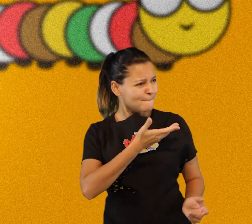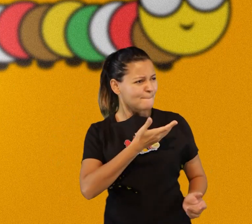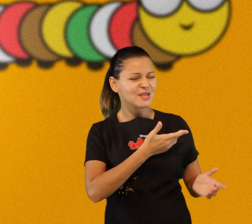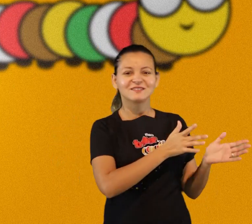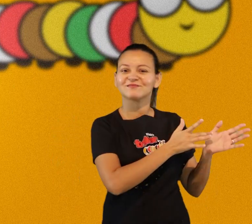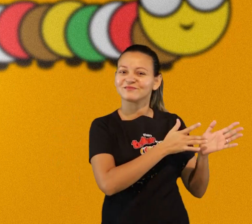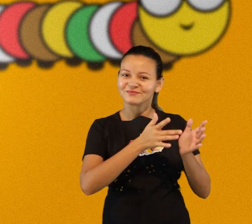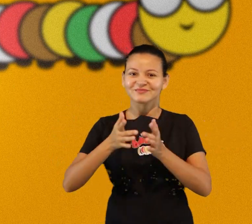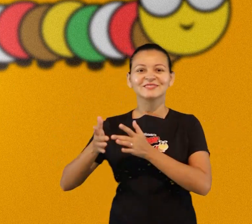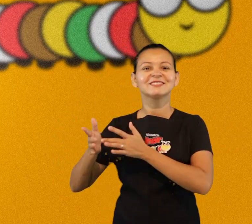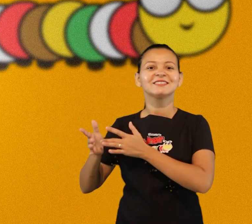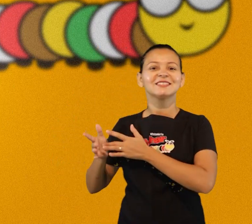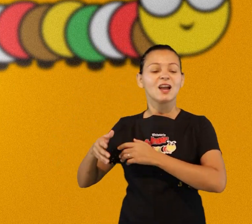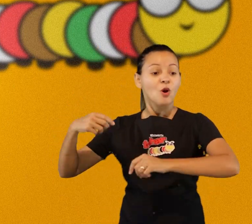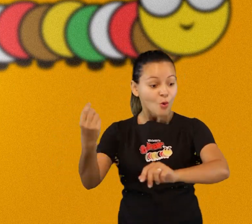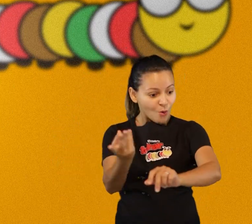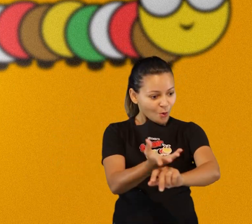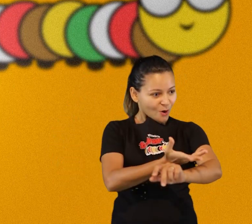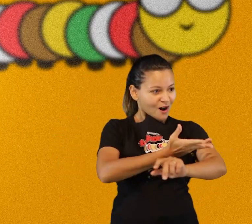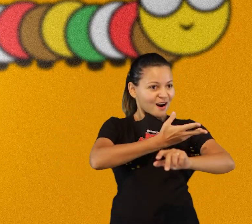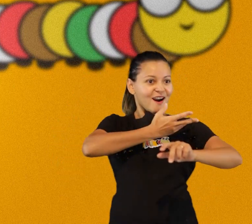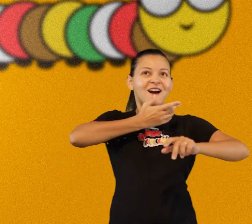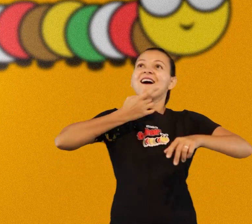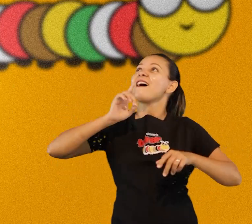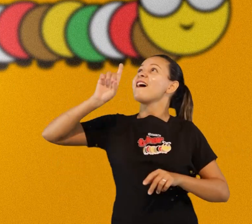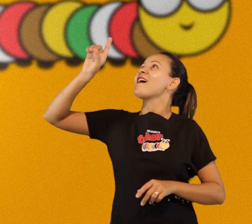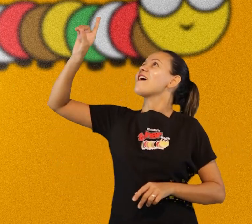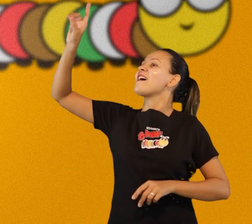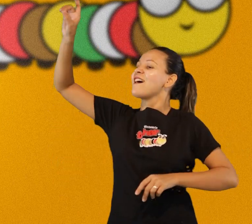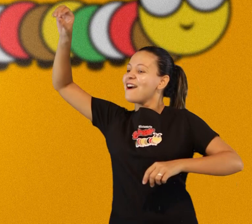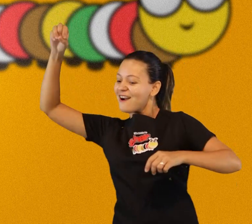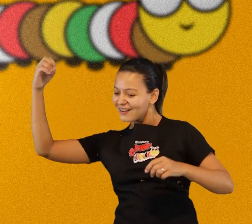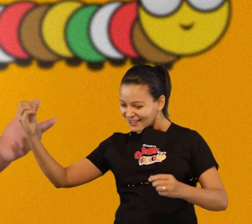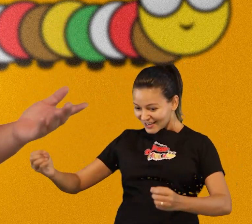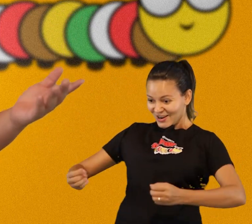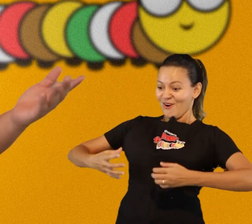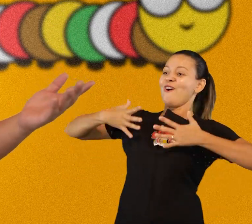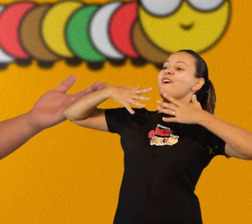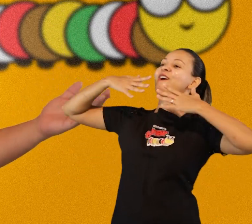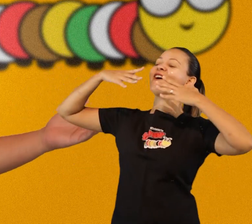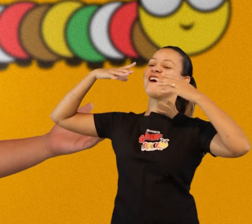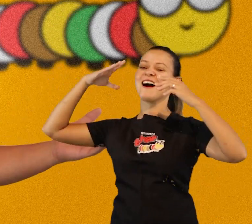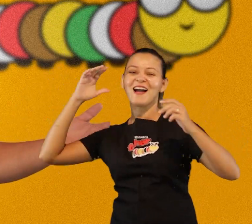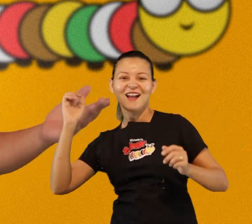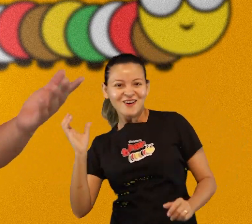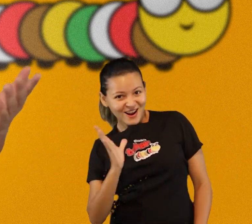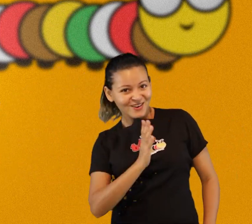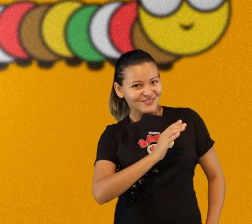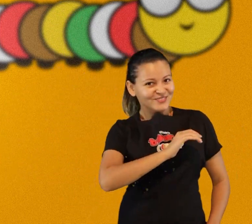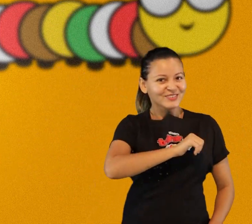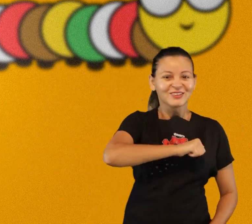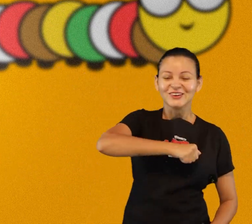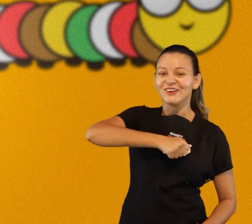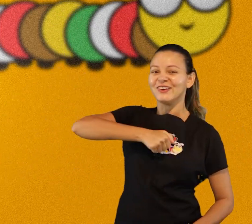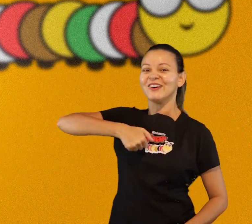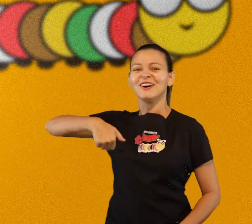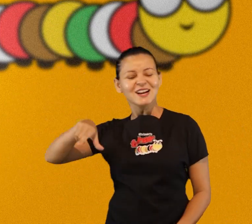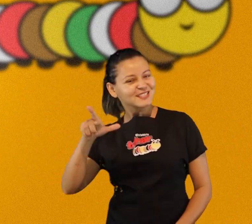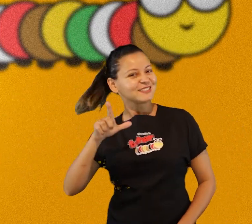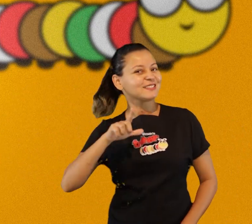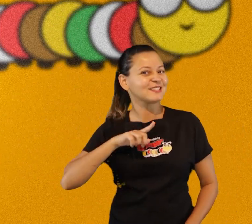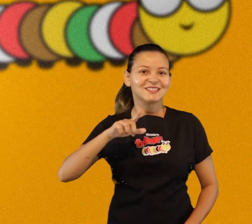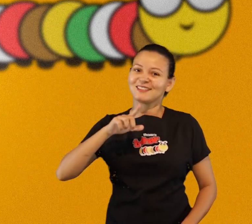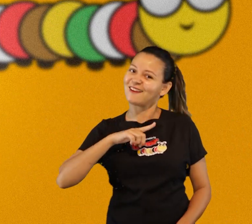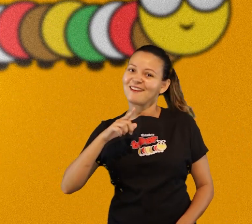o sentimento mais precioso que vem do nosso Senhor é o